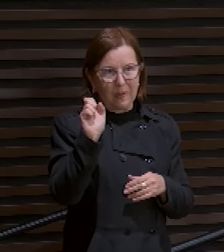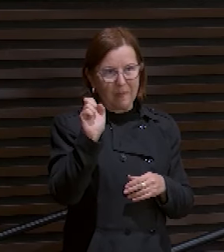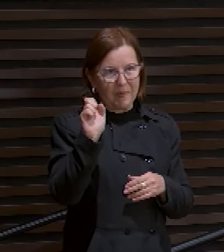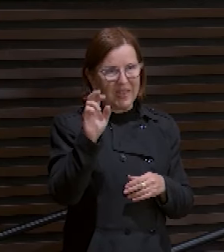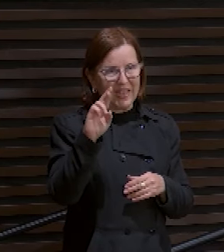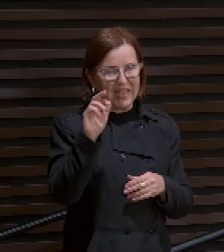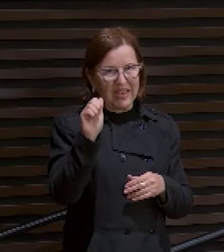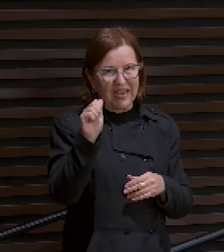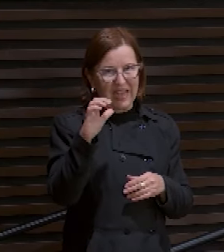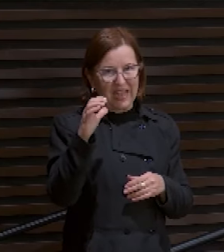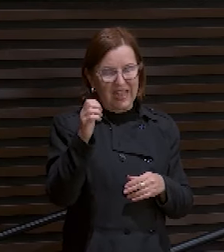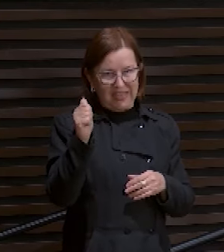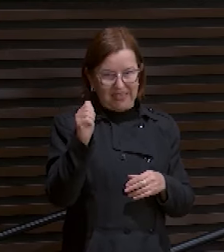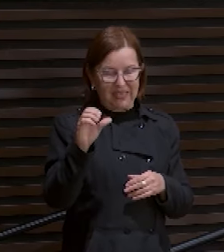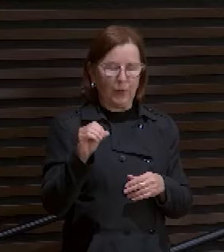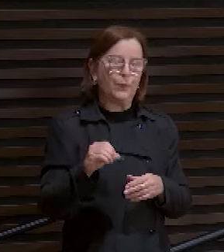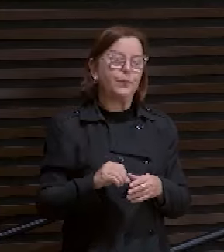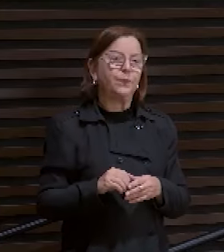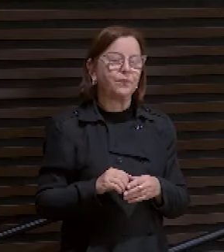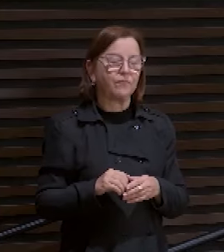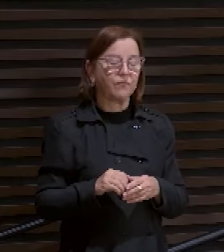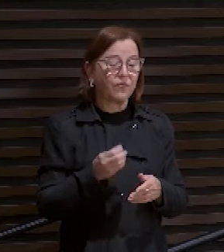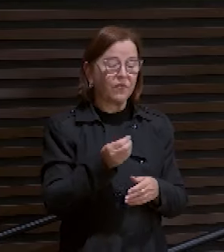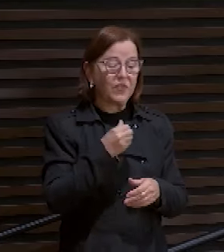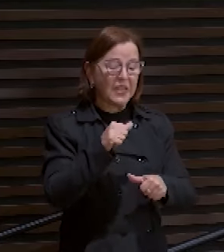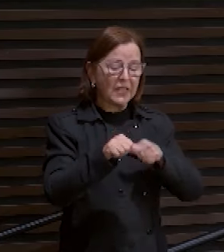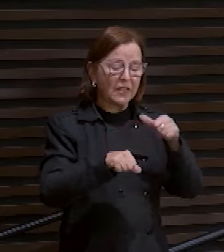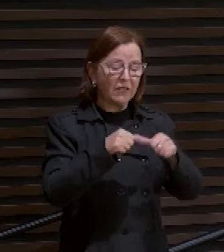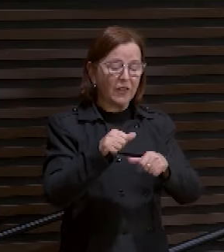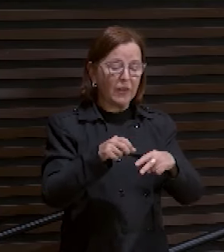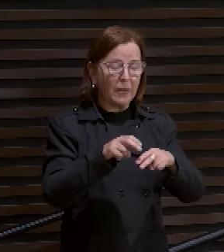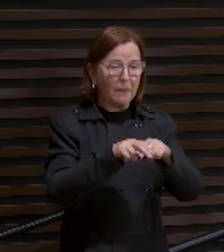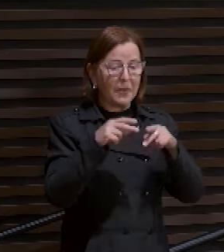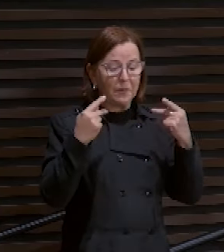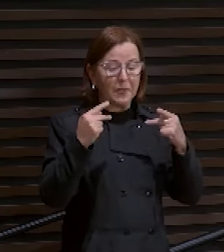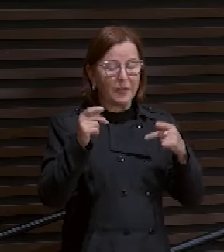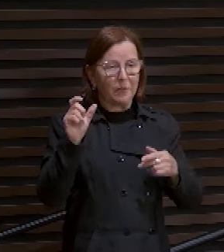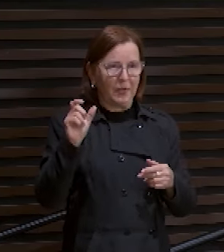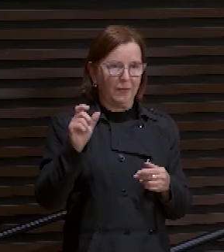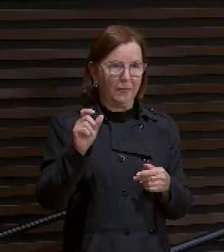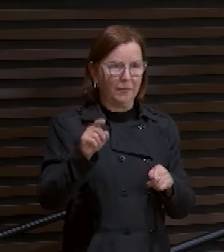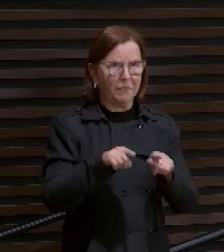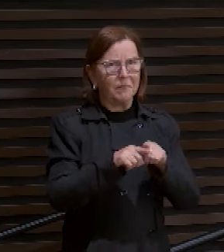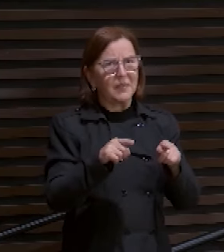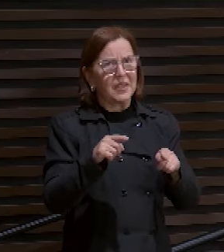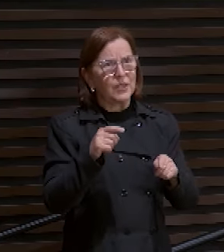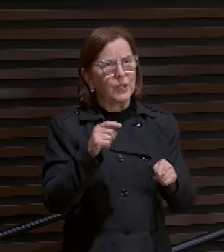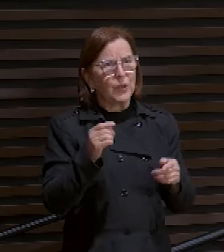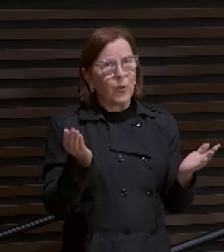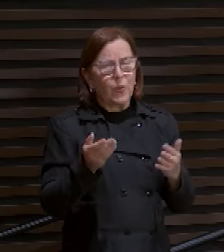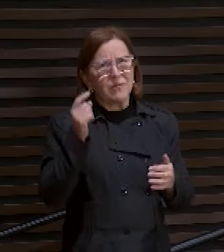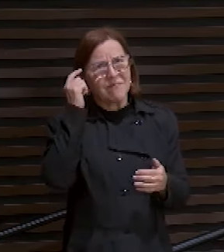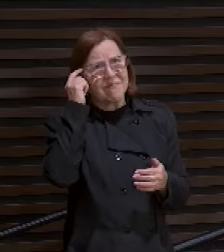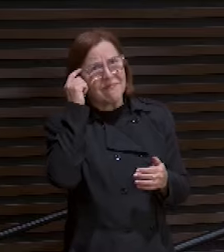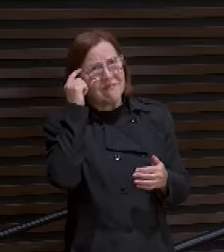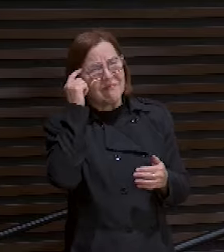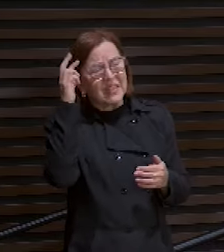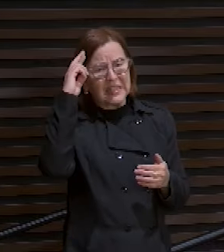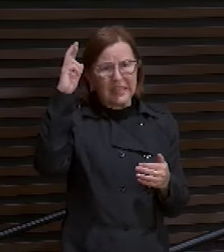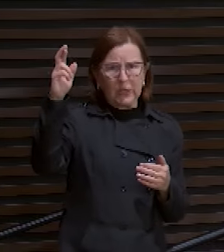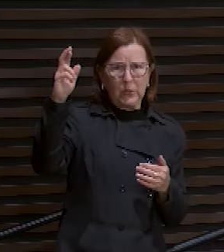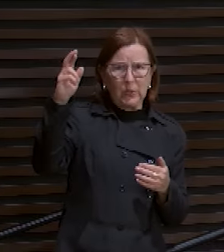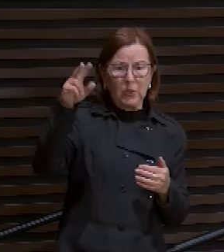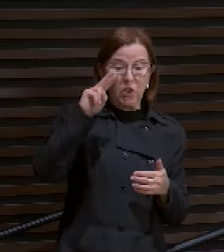Você vê vidas sendo transformadas. Mas hoje eu dei uma tubiada. Eu falei. Senhor. Eu nunca